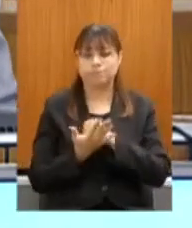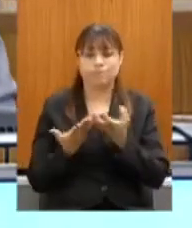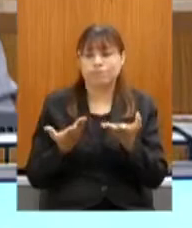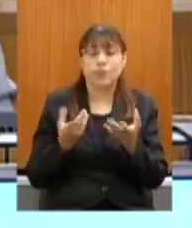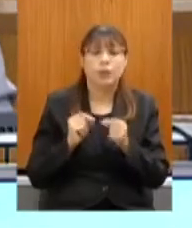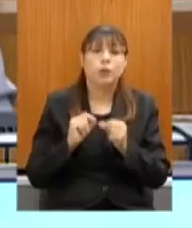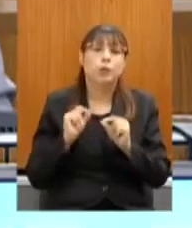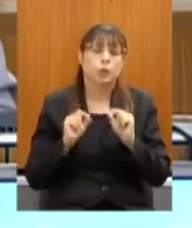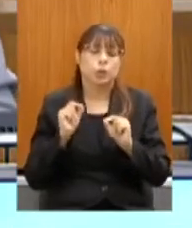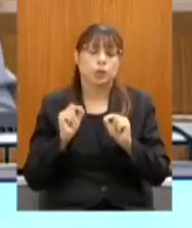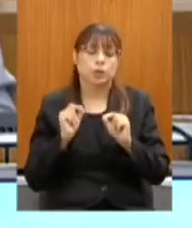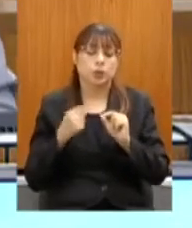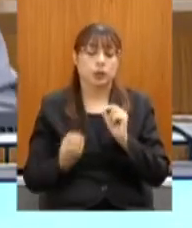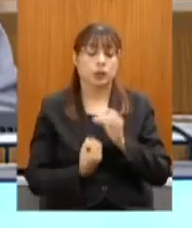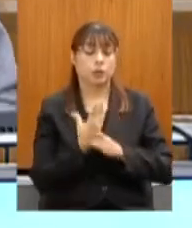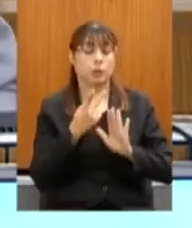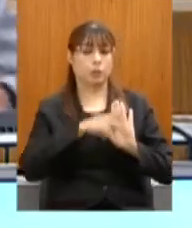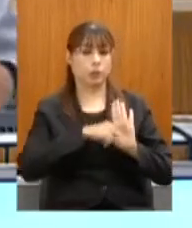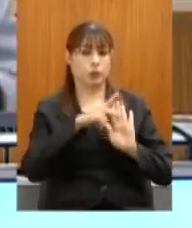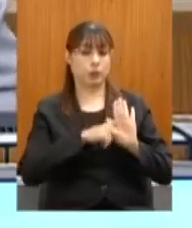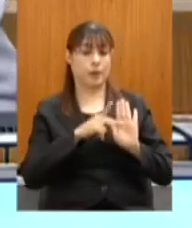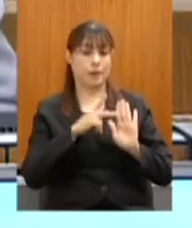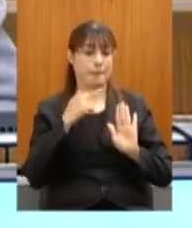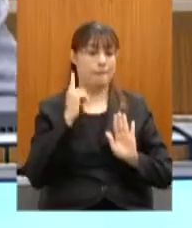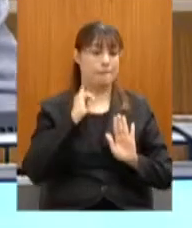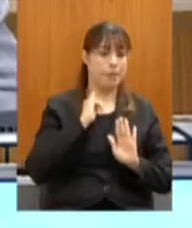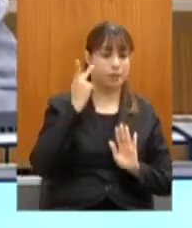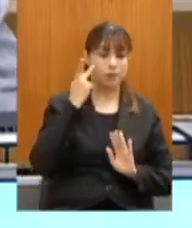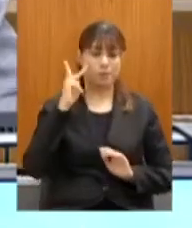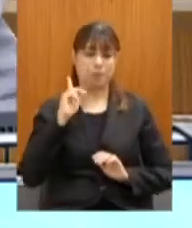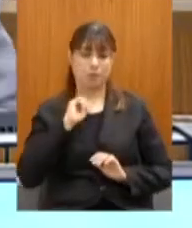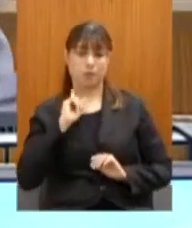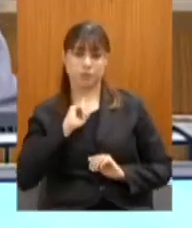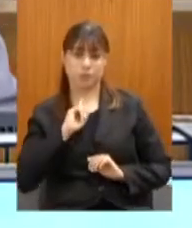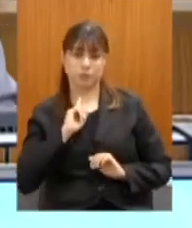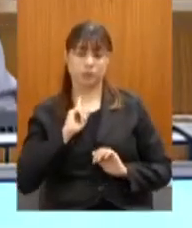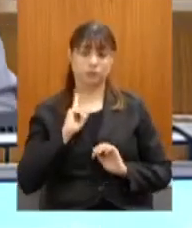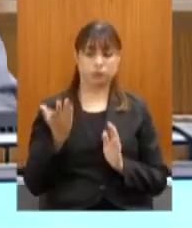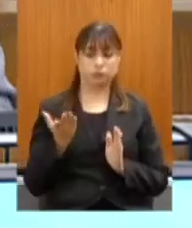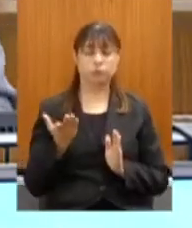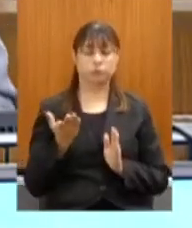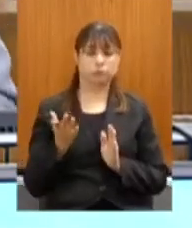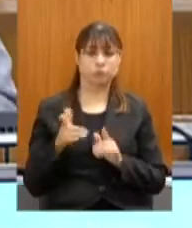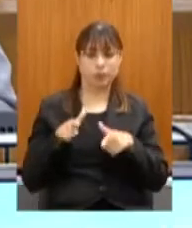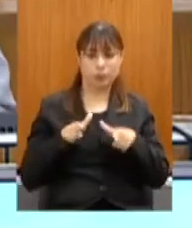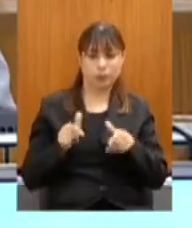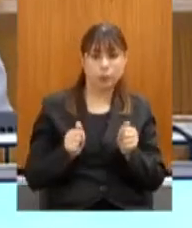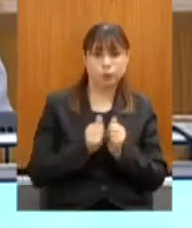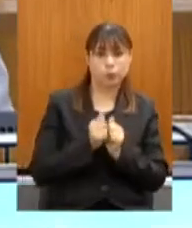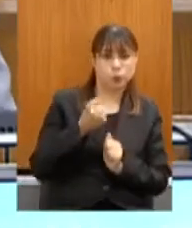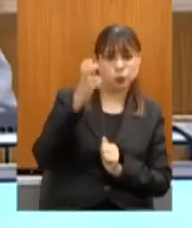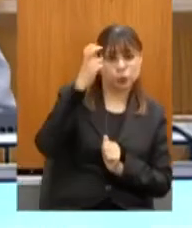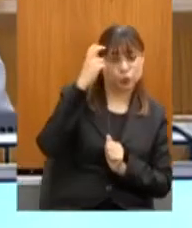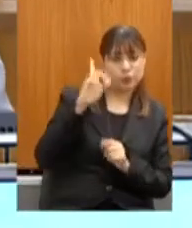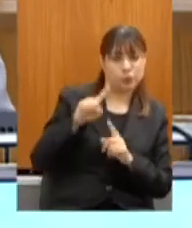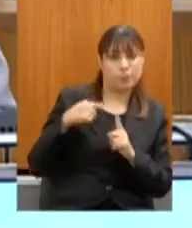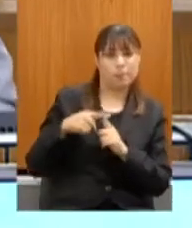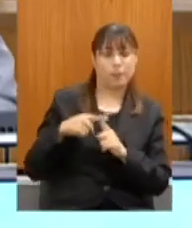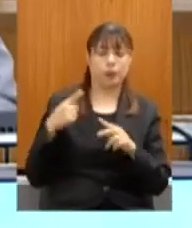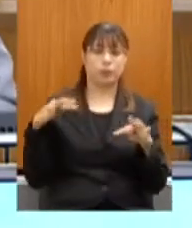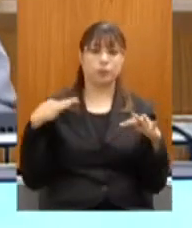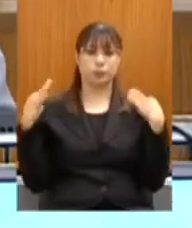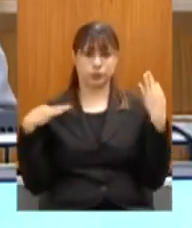Esse projeto, ele, então, trata da transversalidade entre cultura e turismo. Ele é um projeto tanto para a cultura